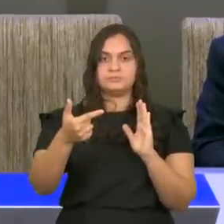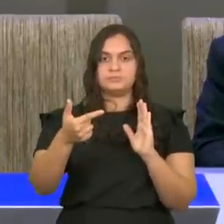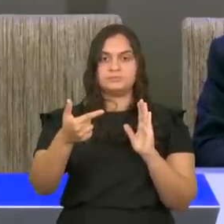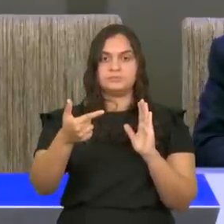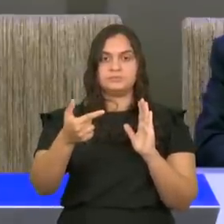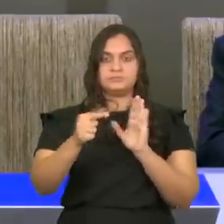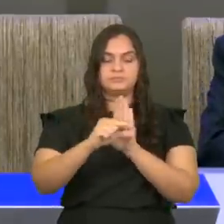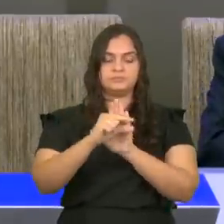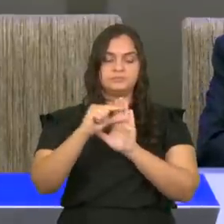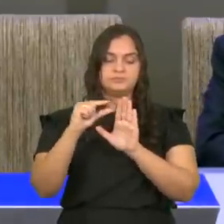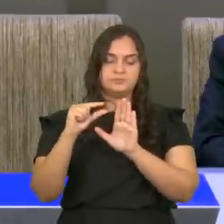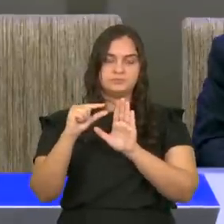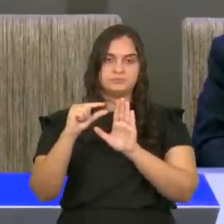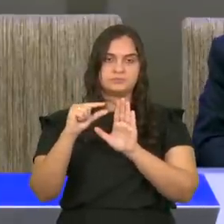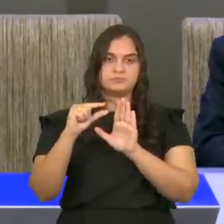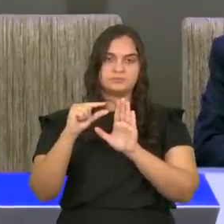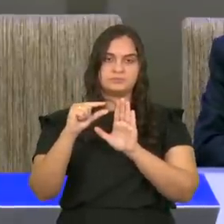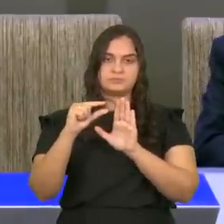versículo